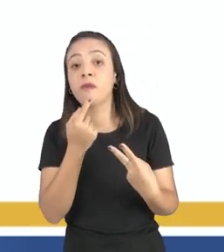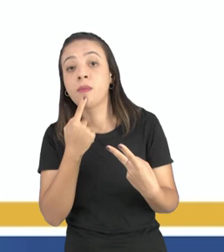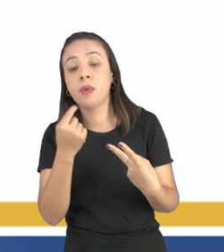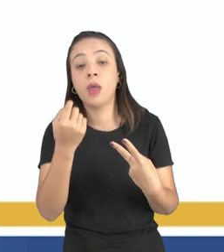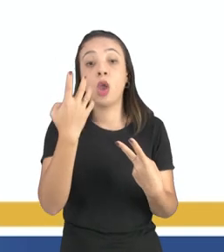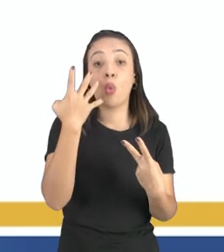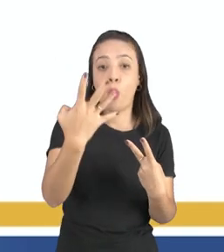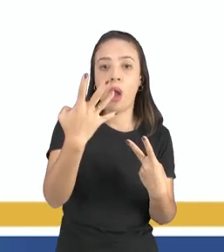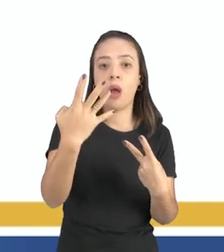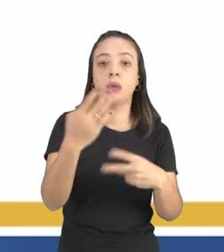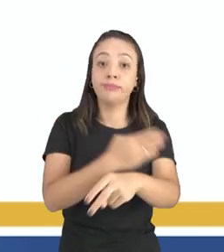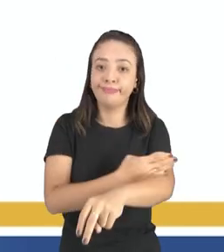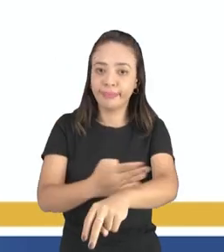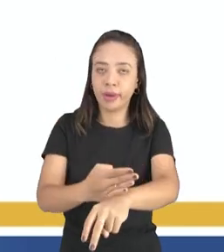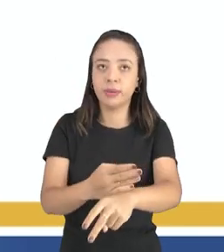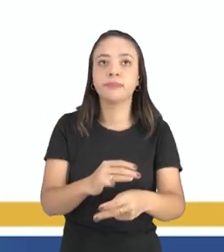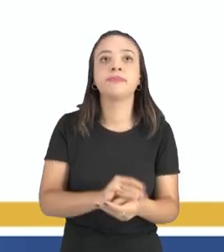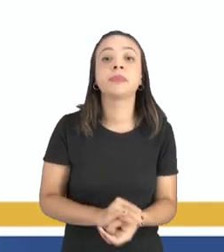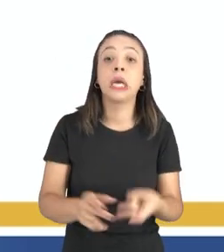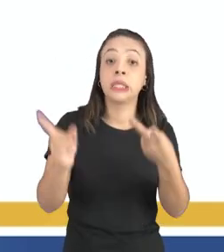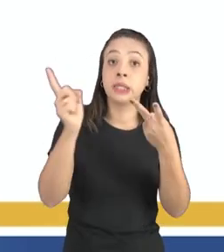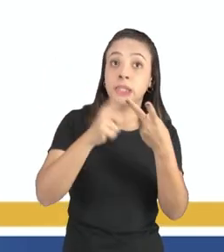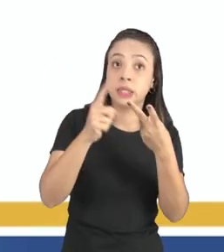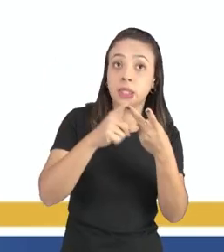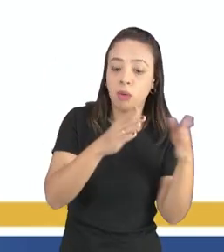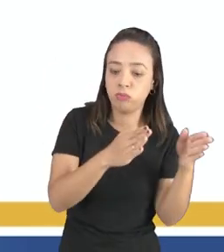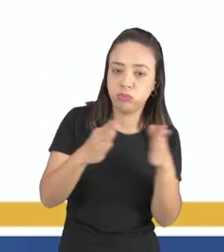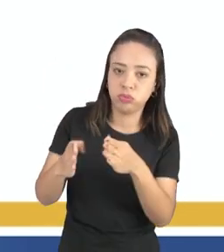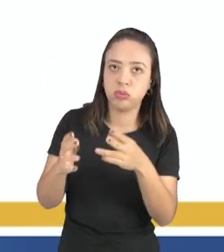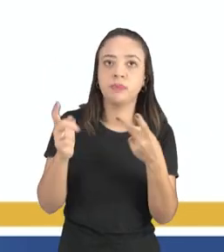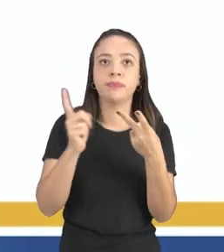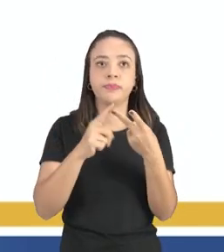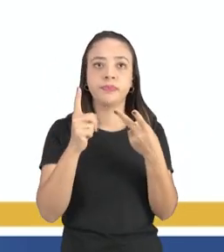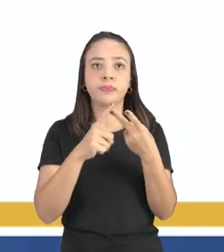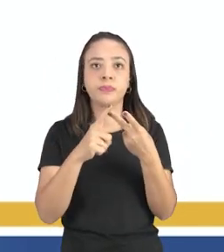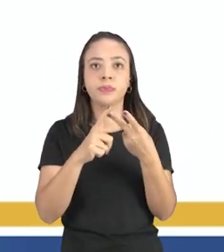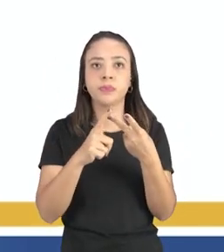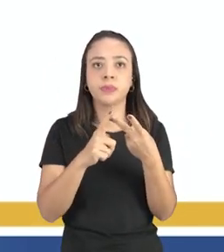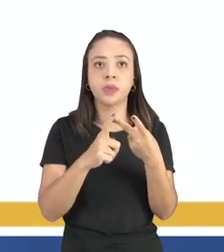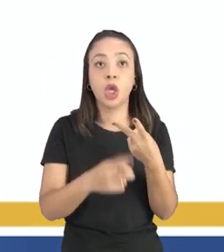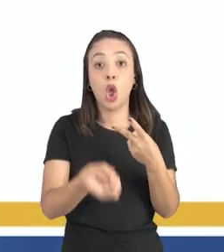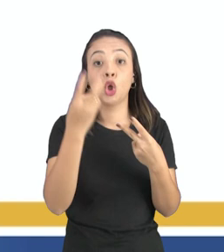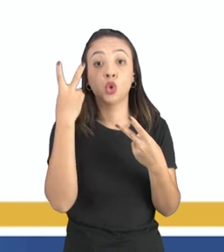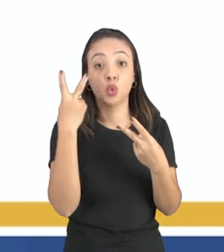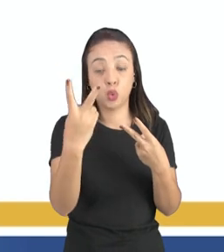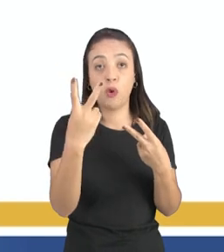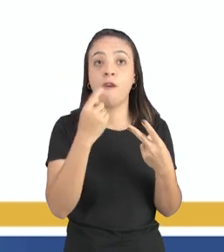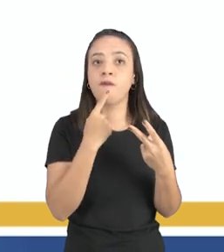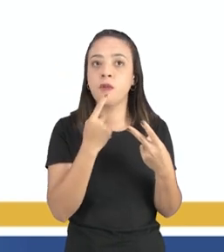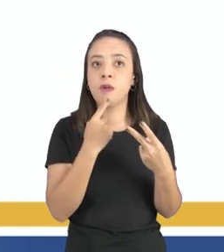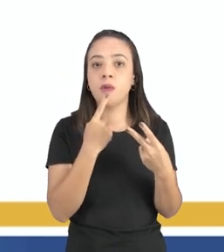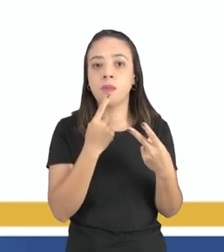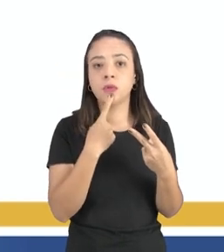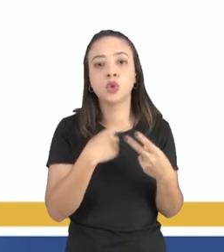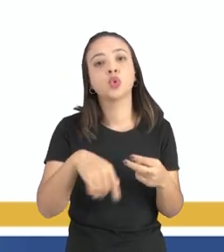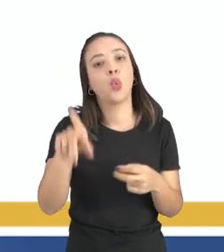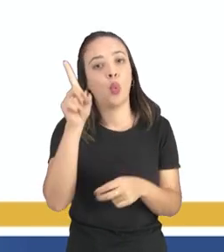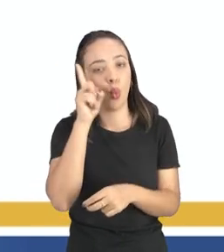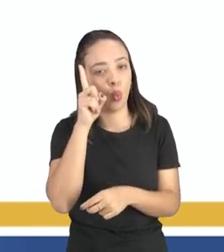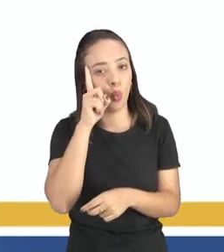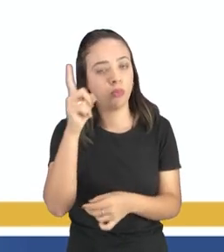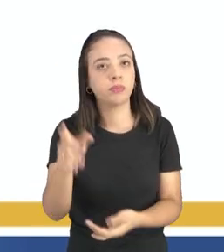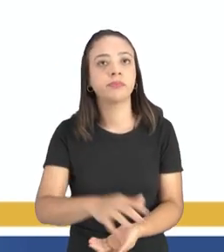antibióticos que o médico vai receitar para você na segunda fase que os quatro meses finais você vai tomar apenas duas pílulas vermelhas por dia